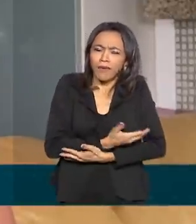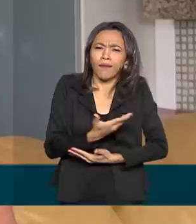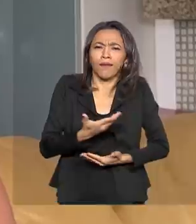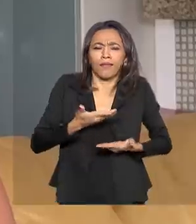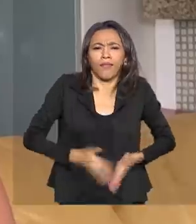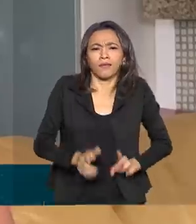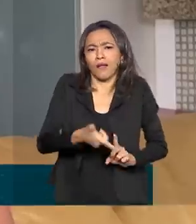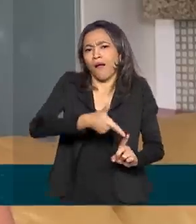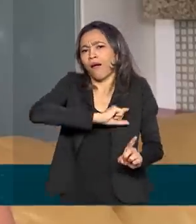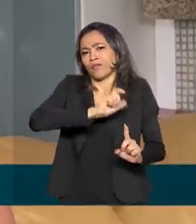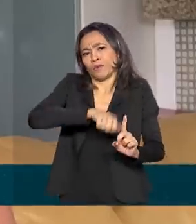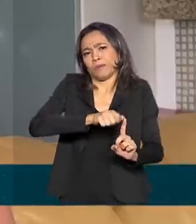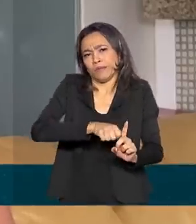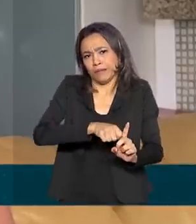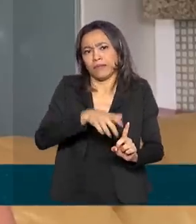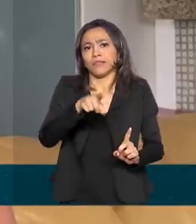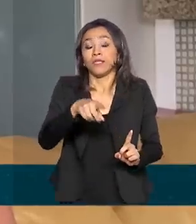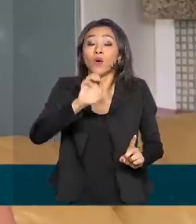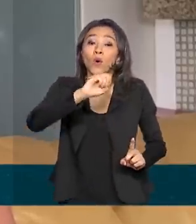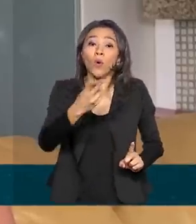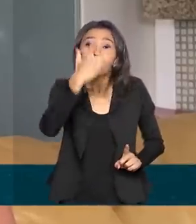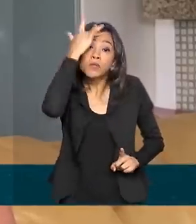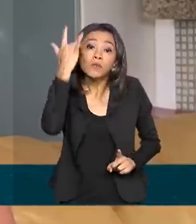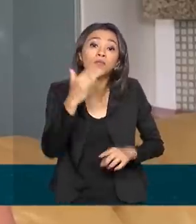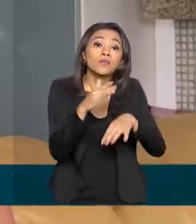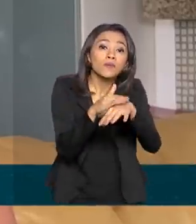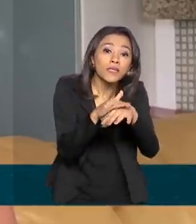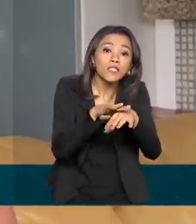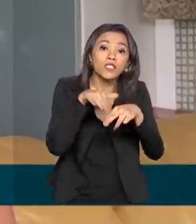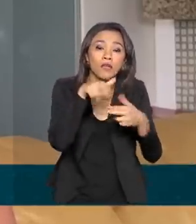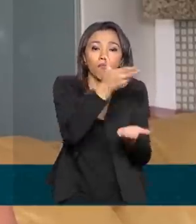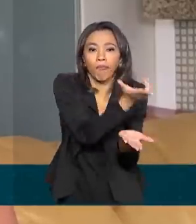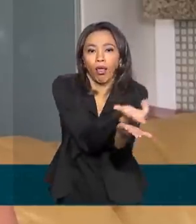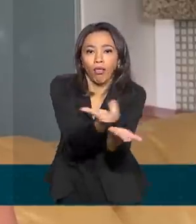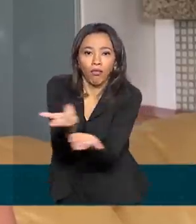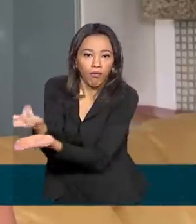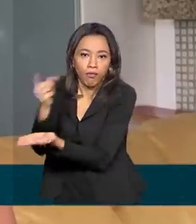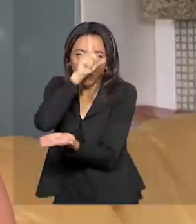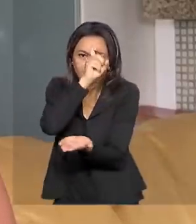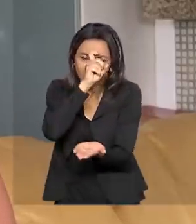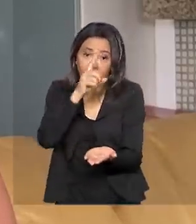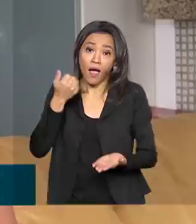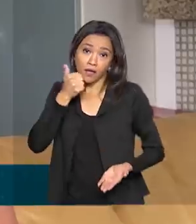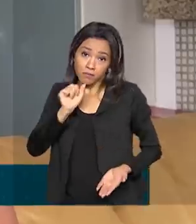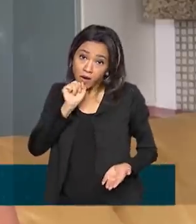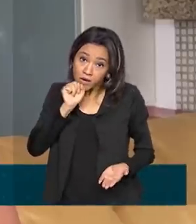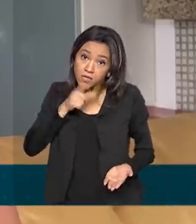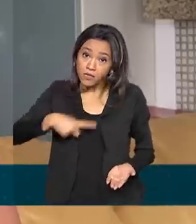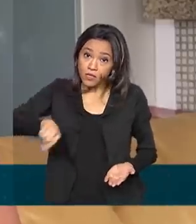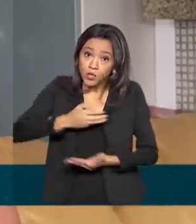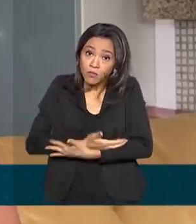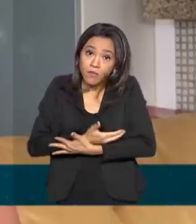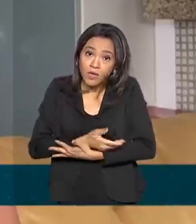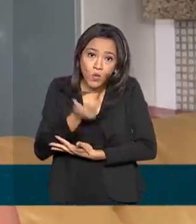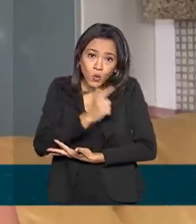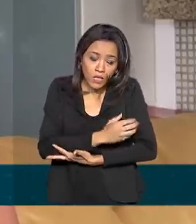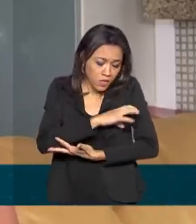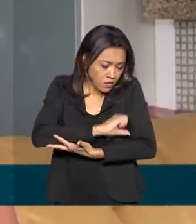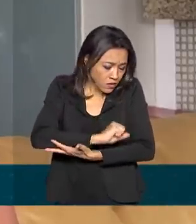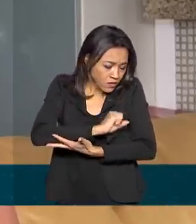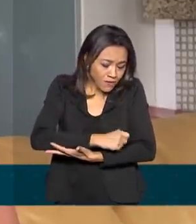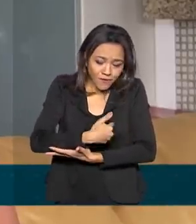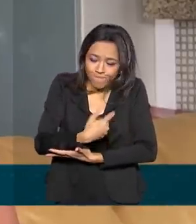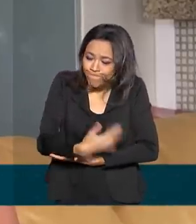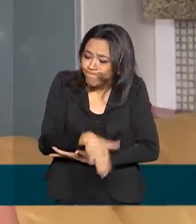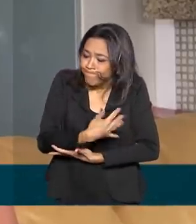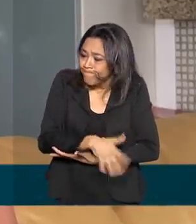ou doentes e estão internados nos hospitais e maternidades. A mãe desses bebês nem sempre consegue produzir todo o leite que